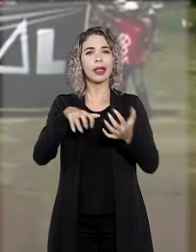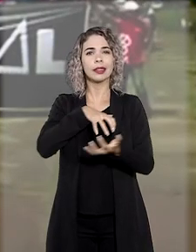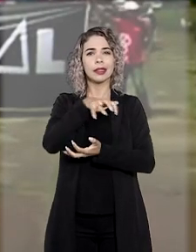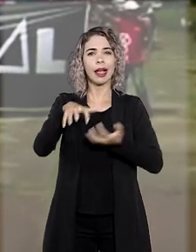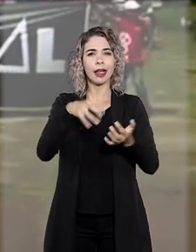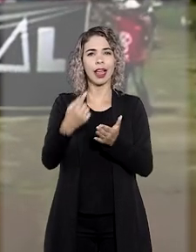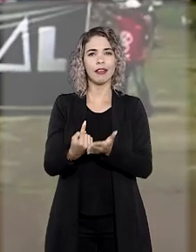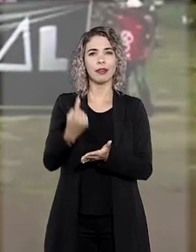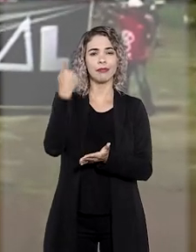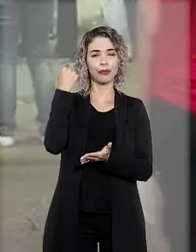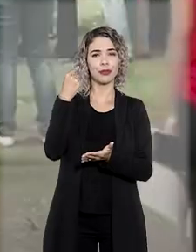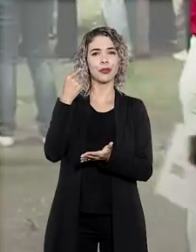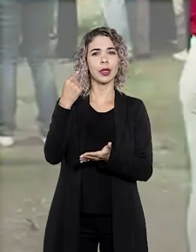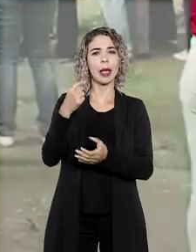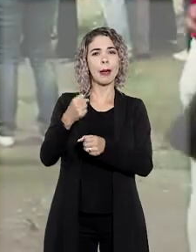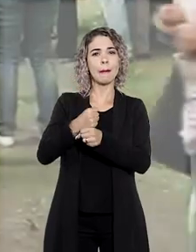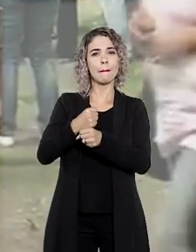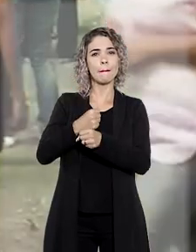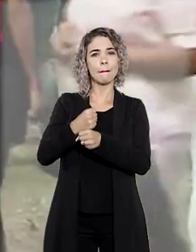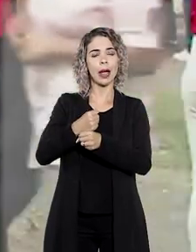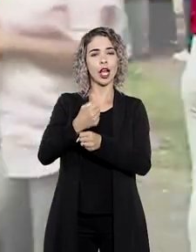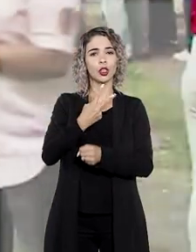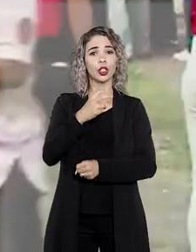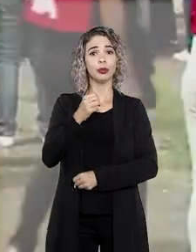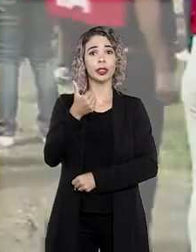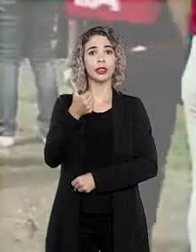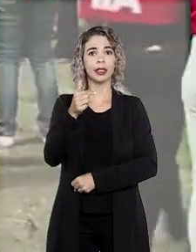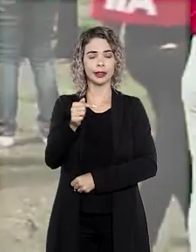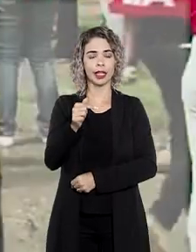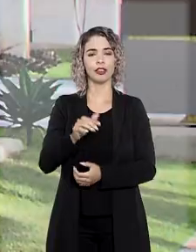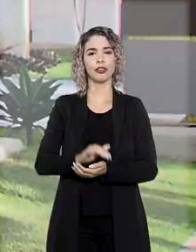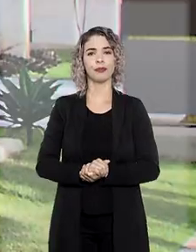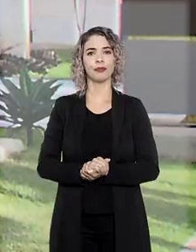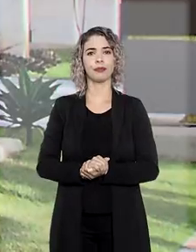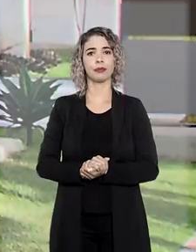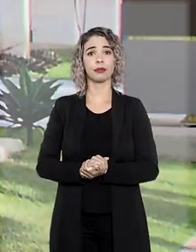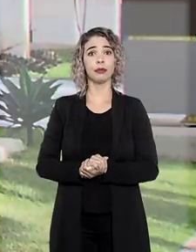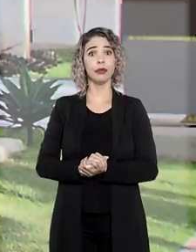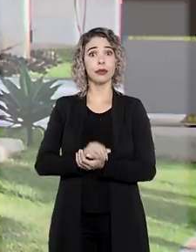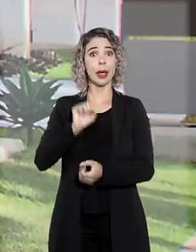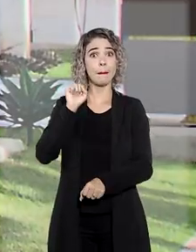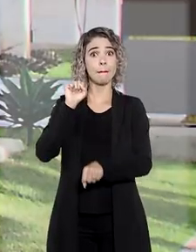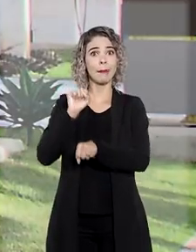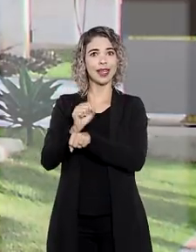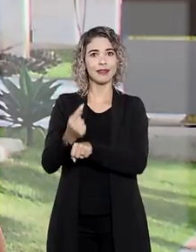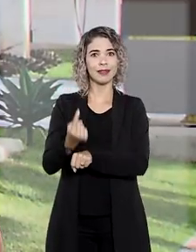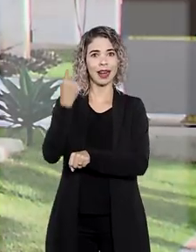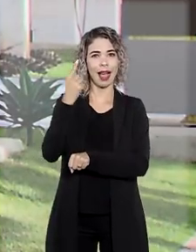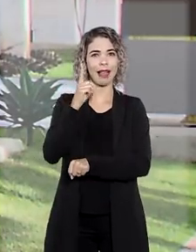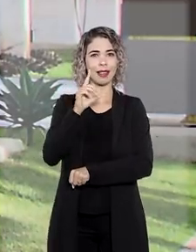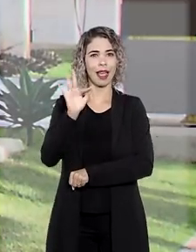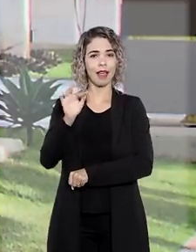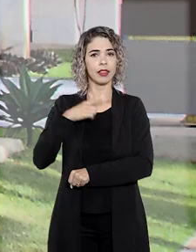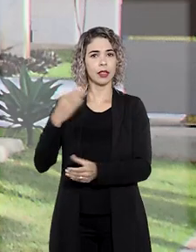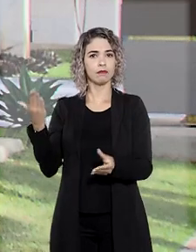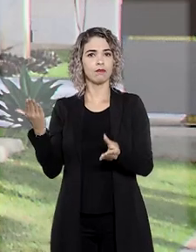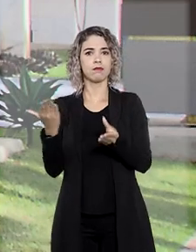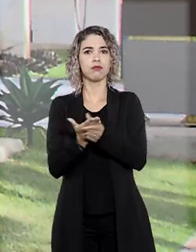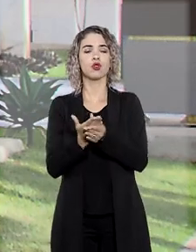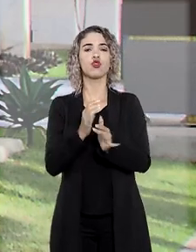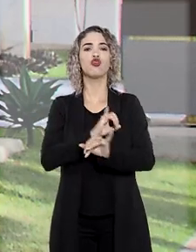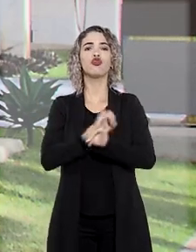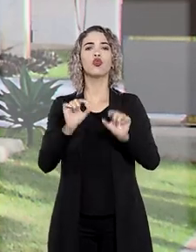greve deflagrada pela categoria em março de 2017. Por conta daquela paralisação, o Distrito Federal